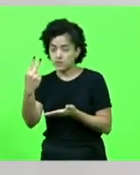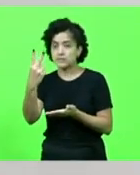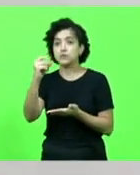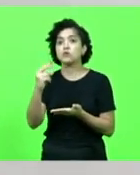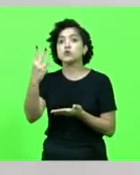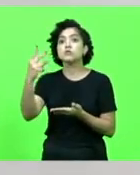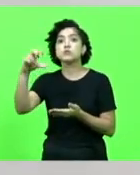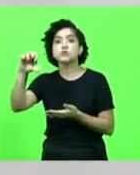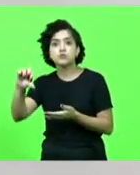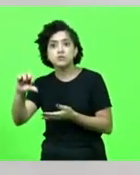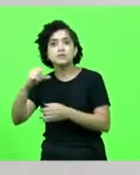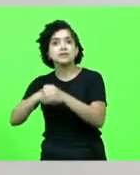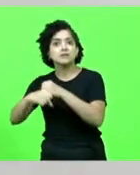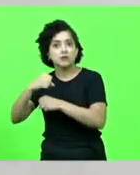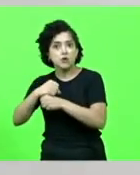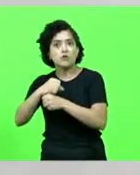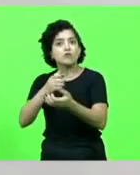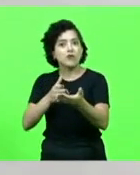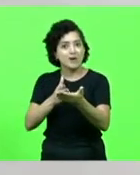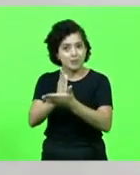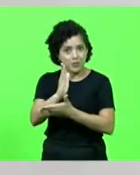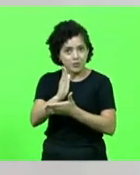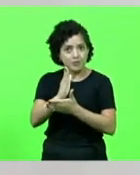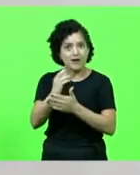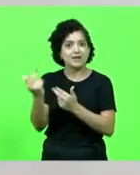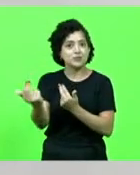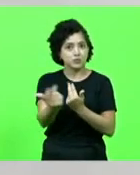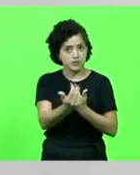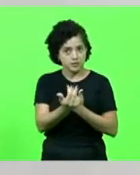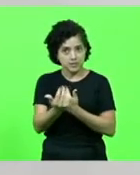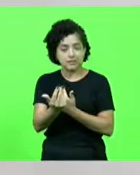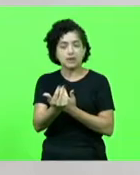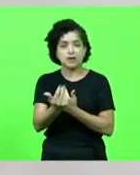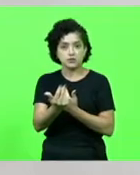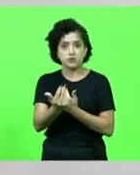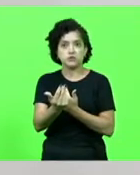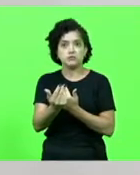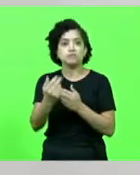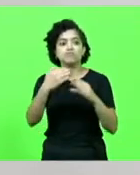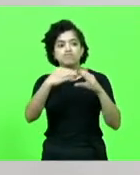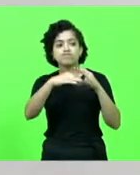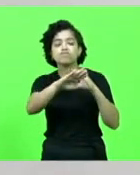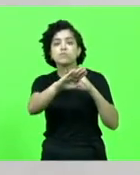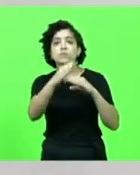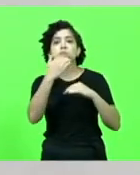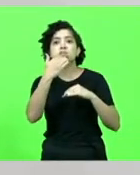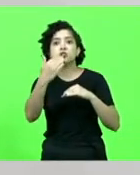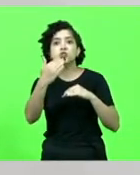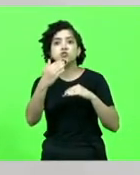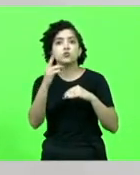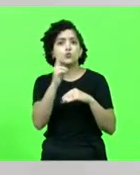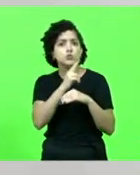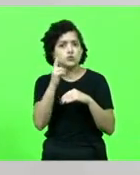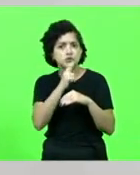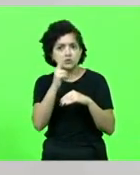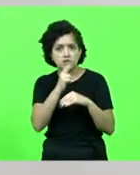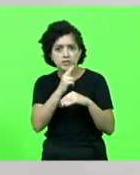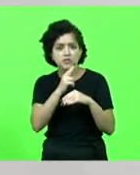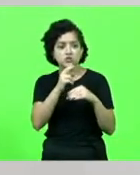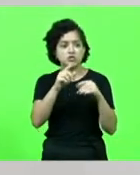que foi aprovada por unanimidade aqui nesta casa, endereçamos ao Ibama, solicitando urgente revisão da normativa,